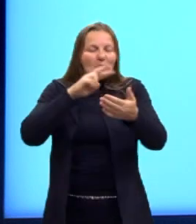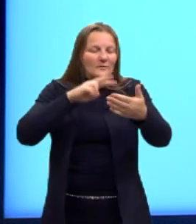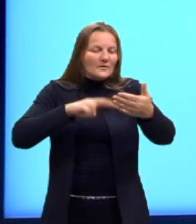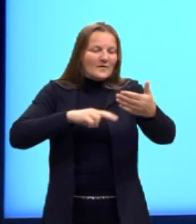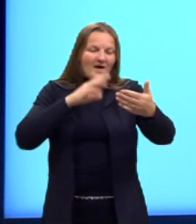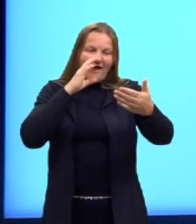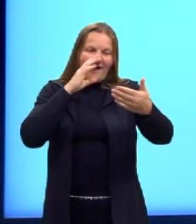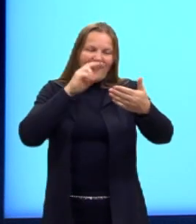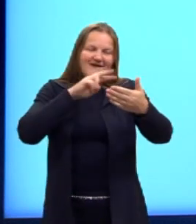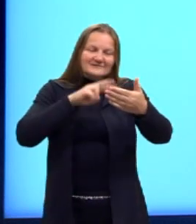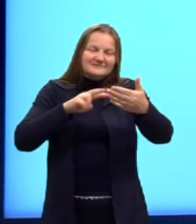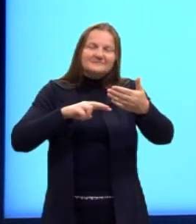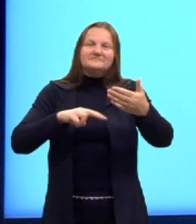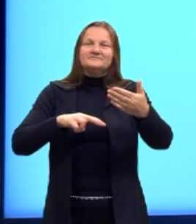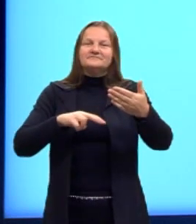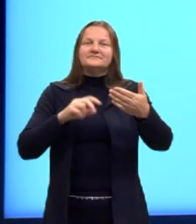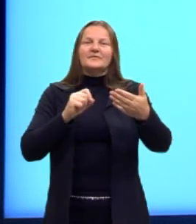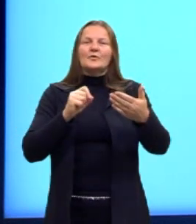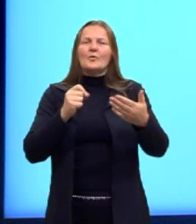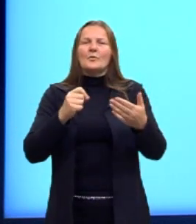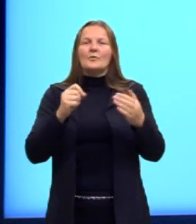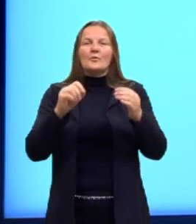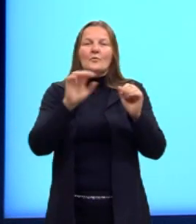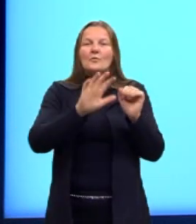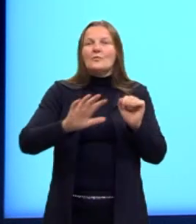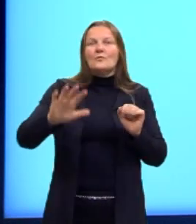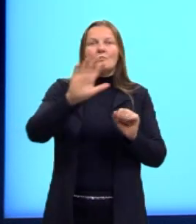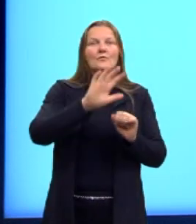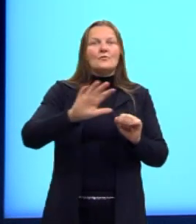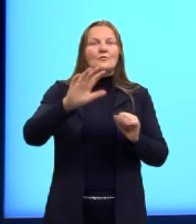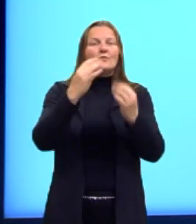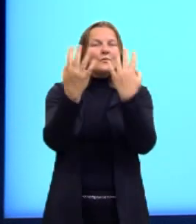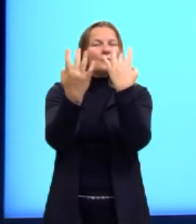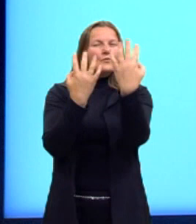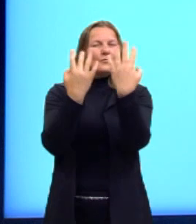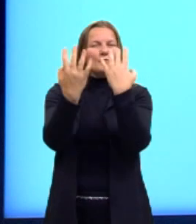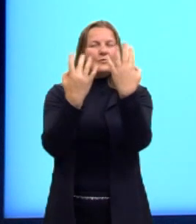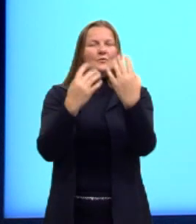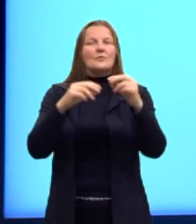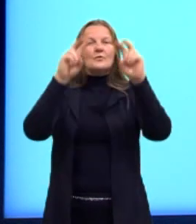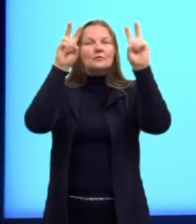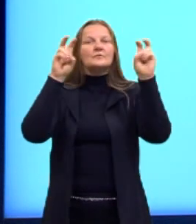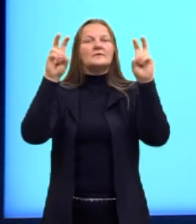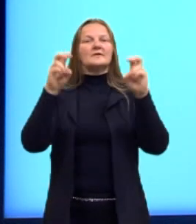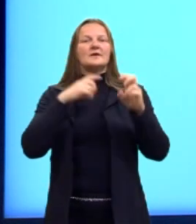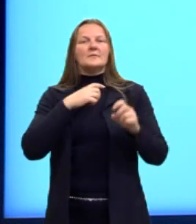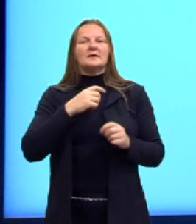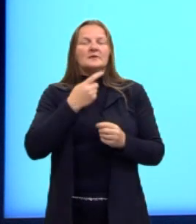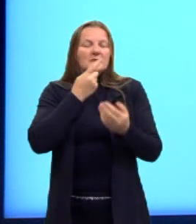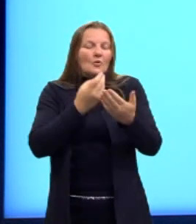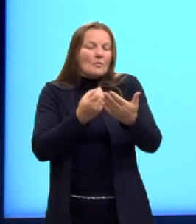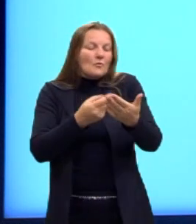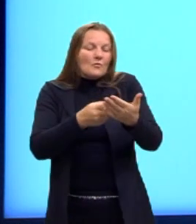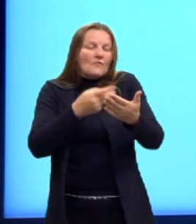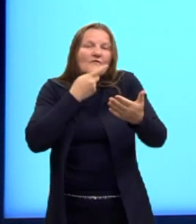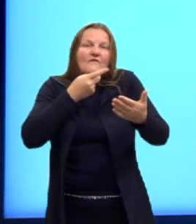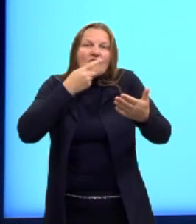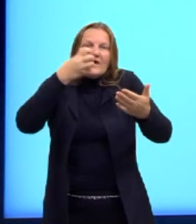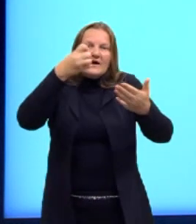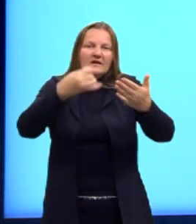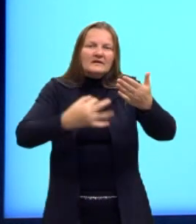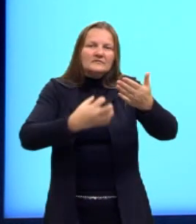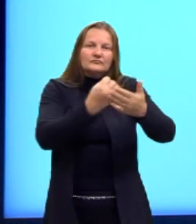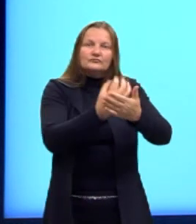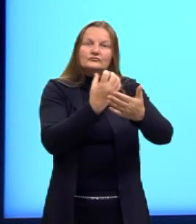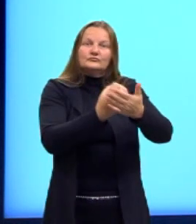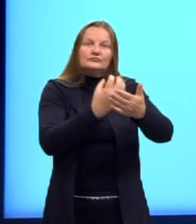através do cenário, do tom, do tema e da dicção de uma obra. Também ele